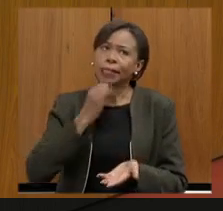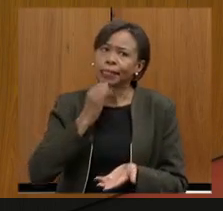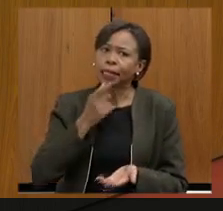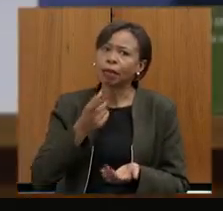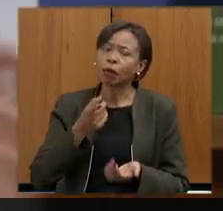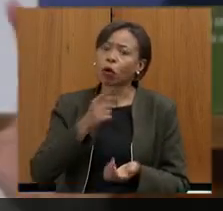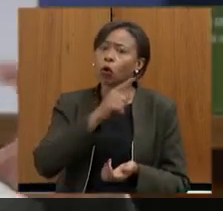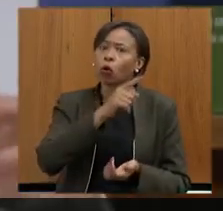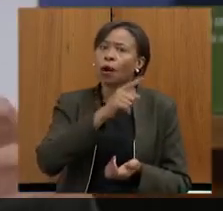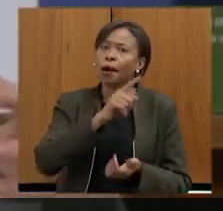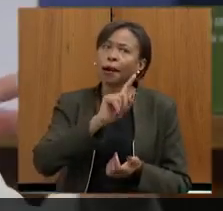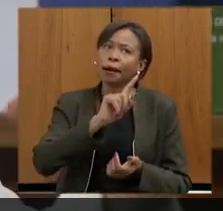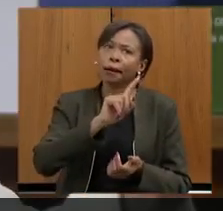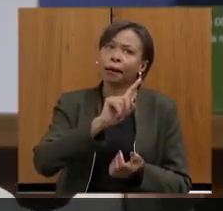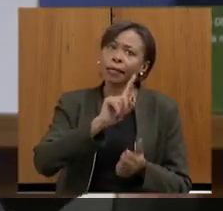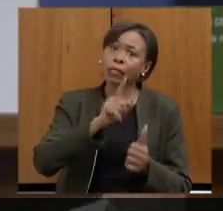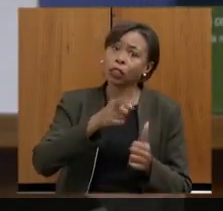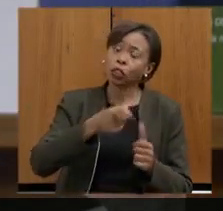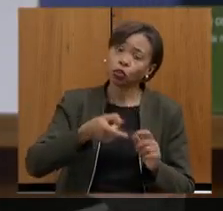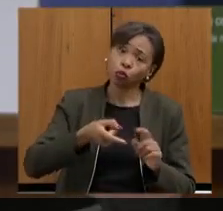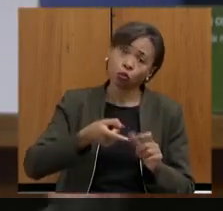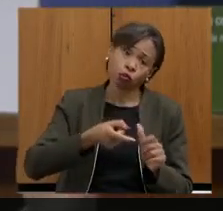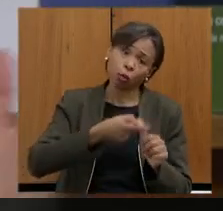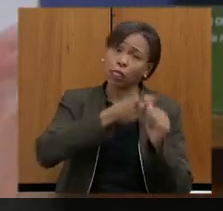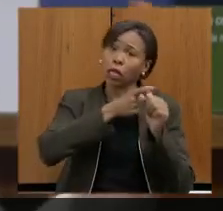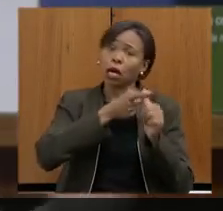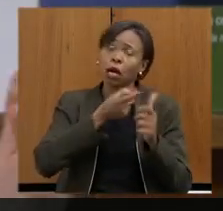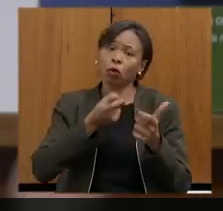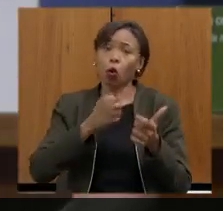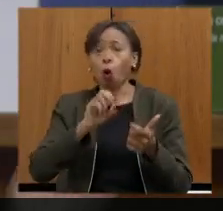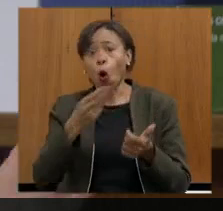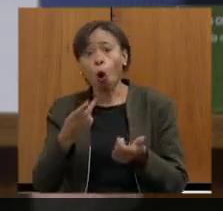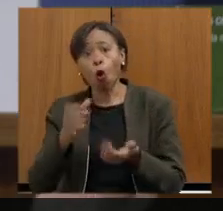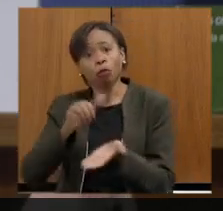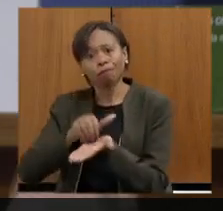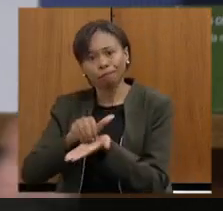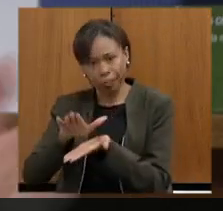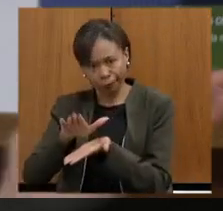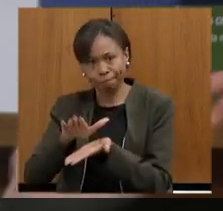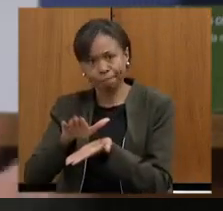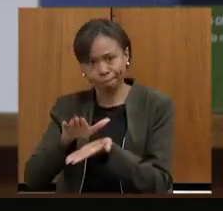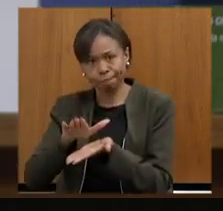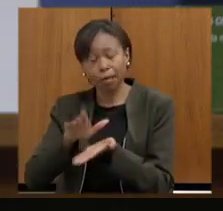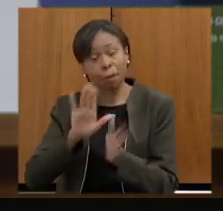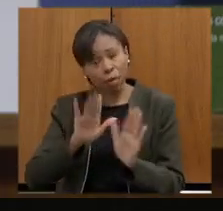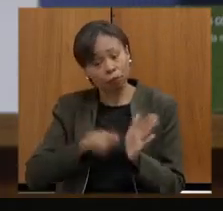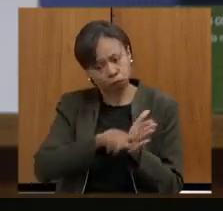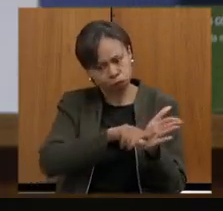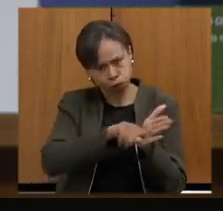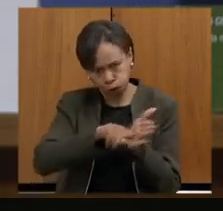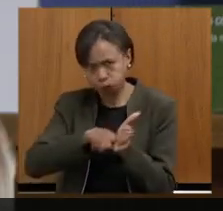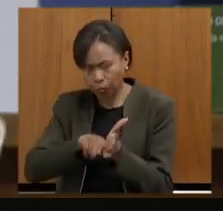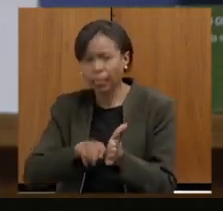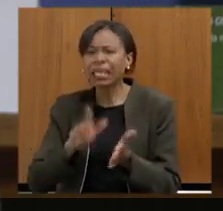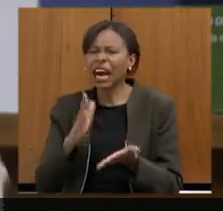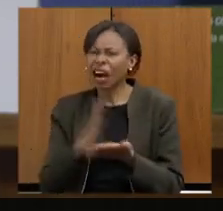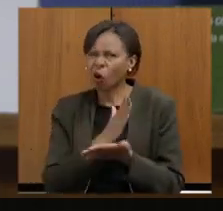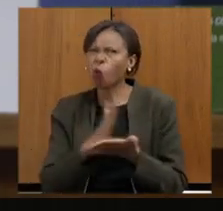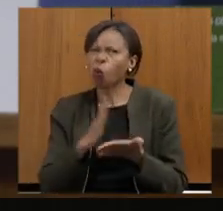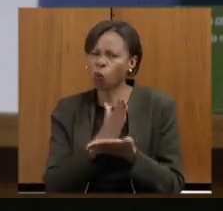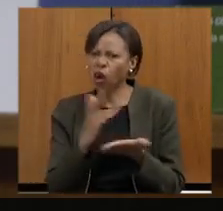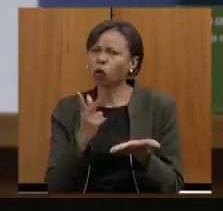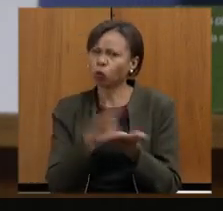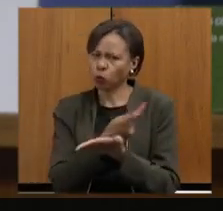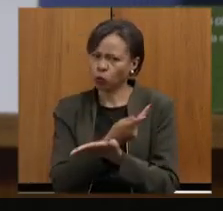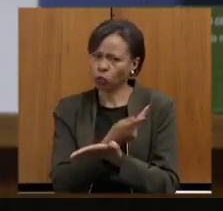à demissão e isso vai acontecer ao longo da apuração nós podemos indicar houve já a publicação de alguns casos específicos daquele